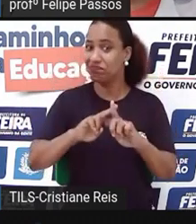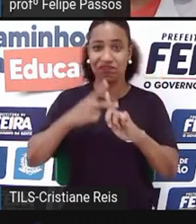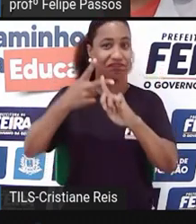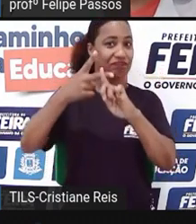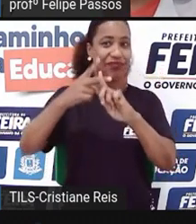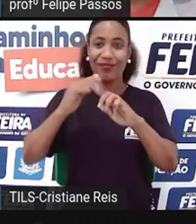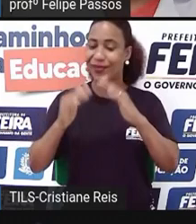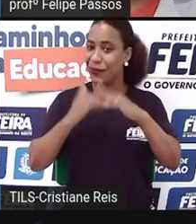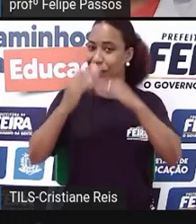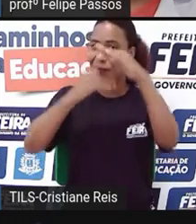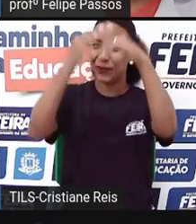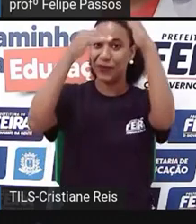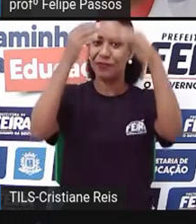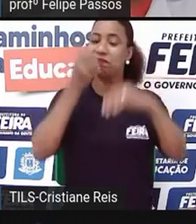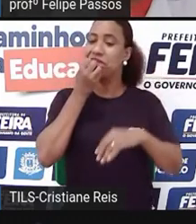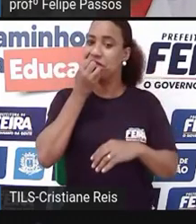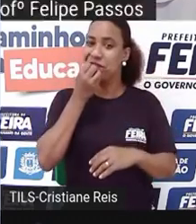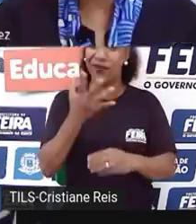Maravilha.